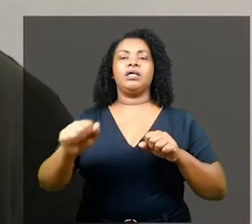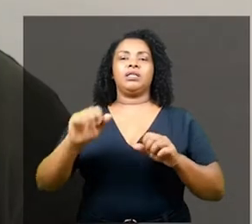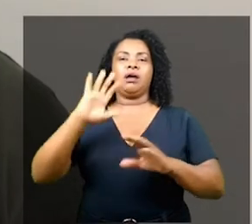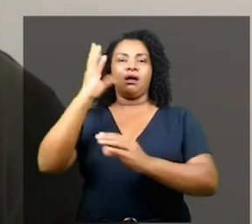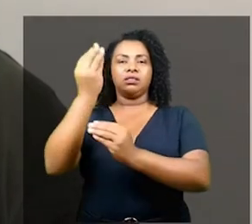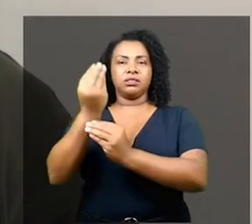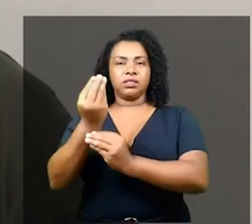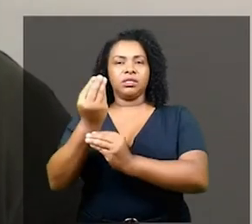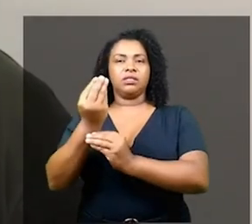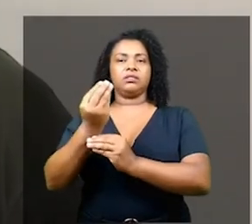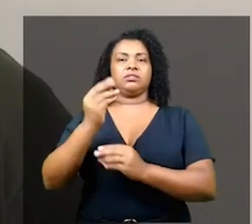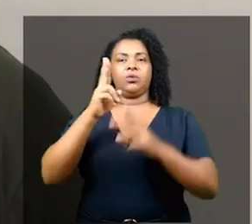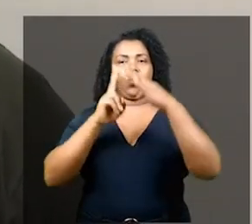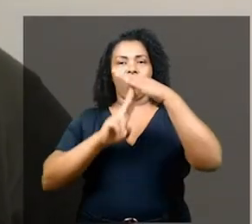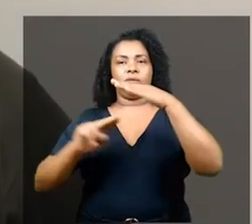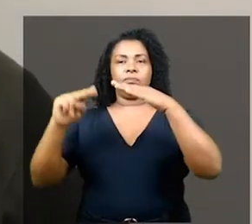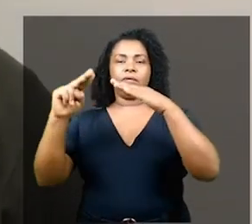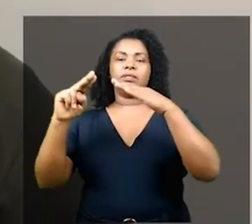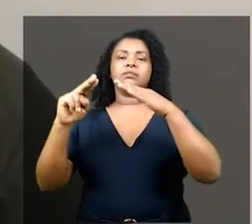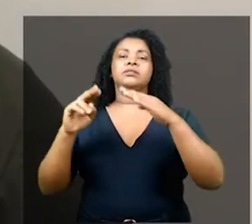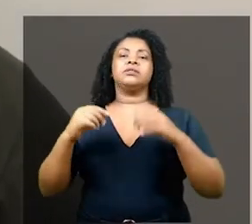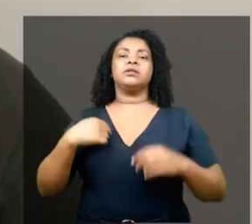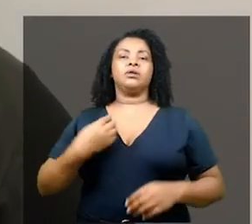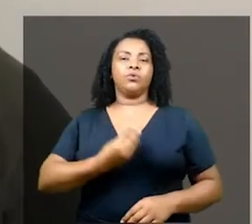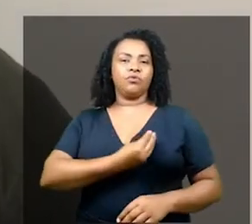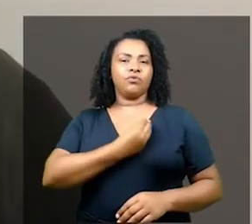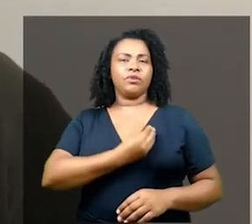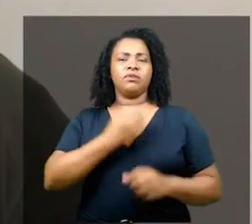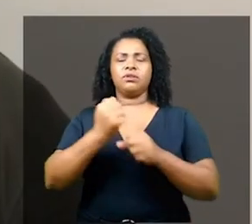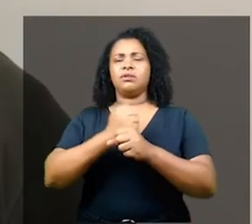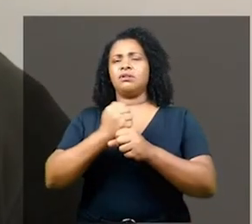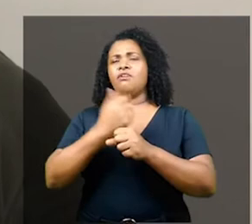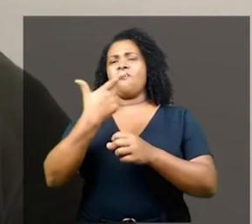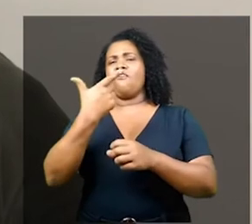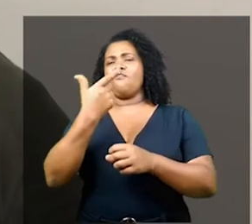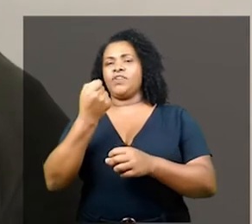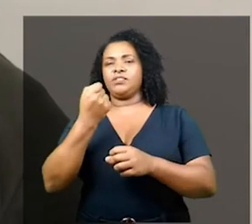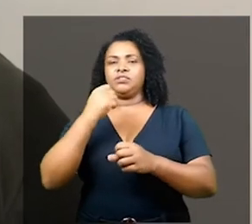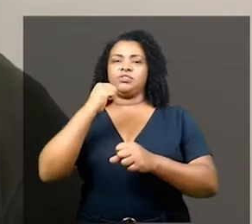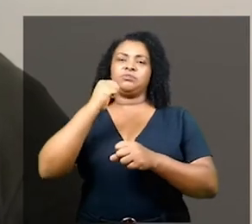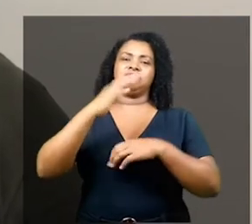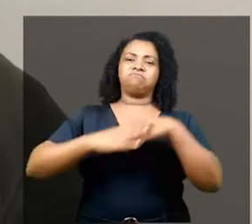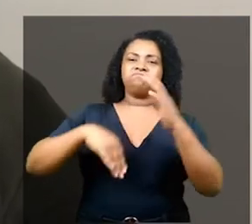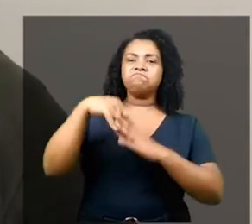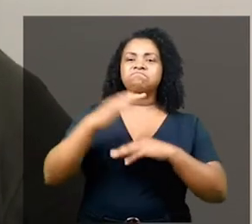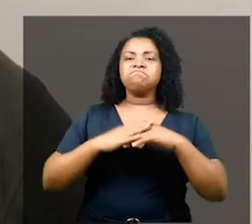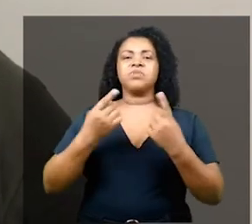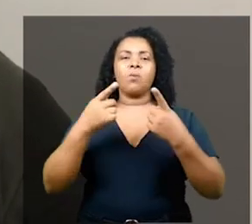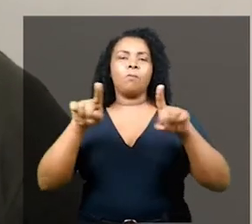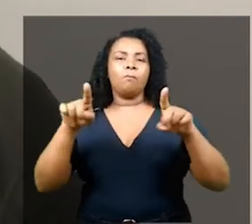artes cênicas pela Universidade de Brasília, UNB, e eu vivo há 20 anos como profissional da música